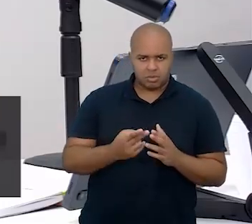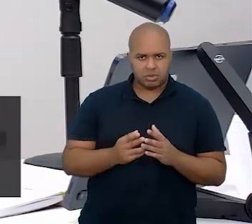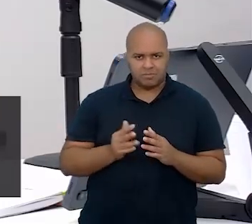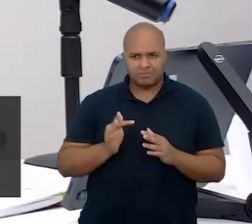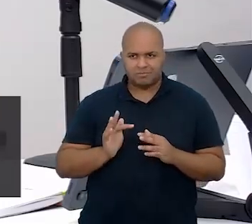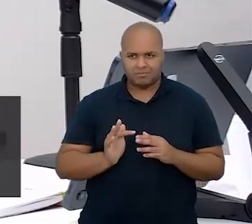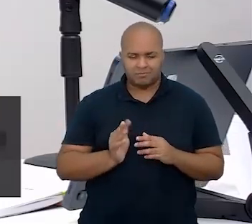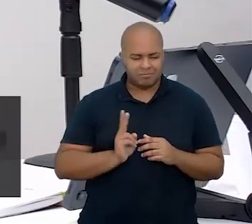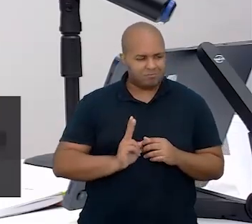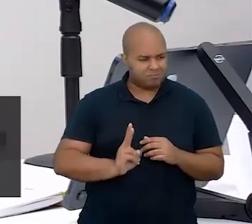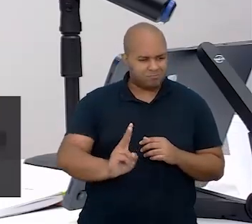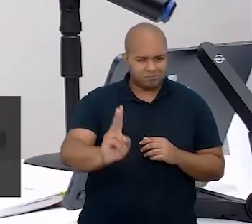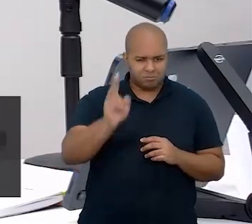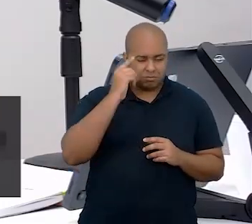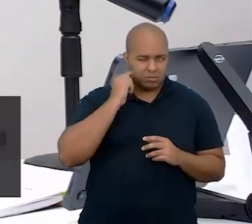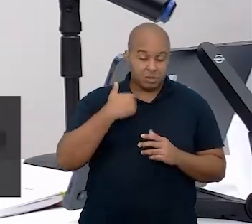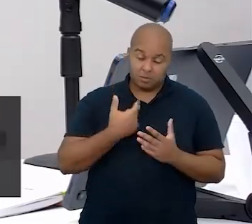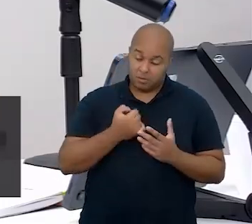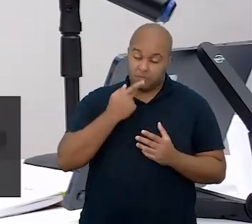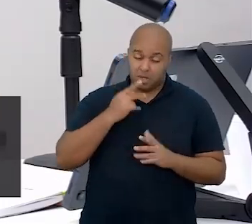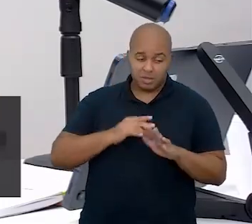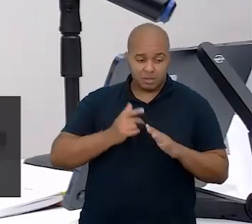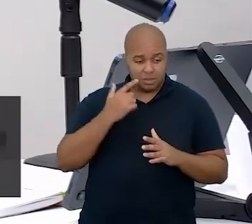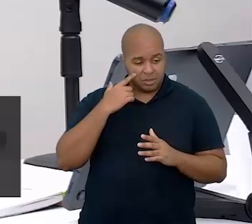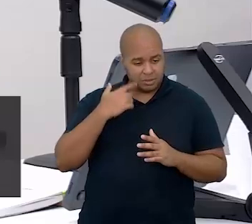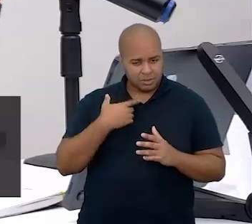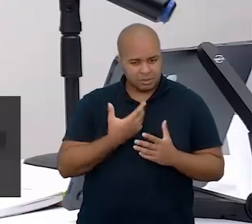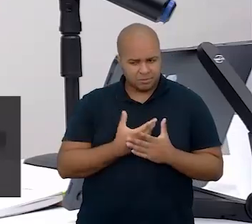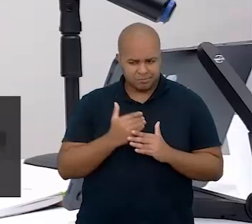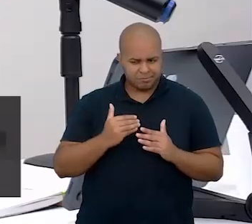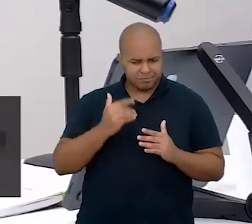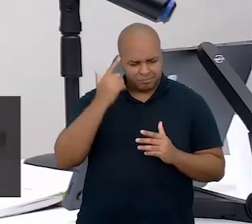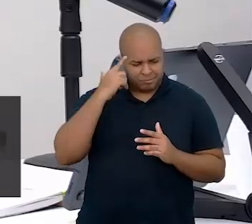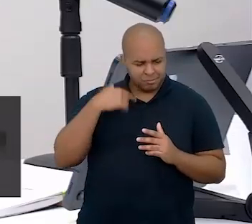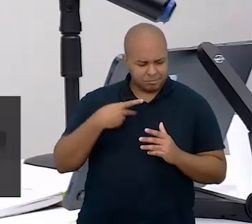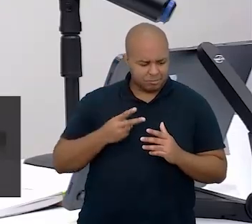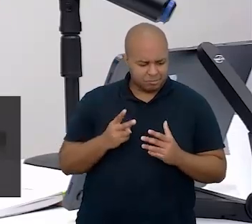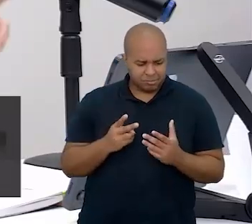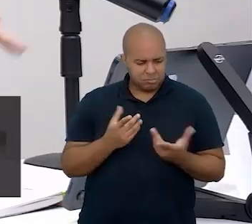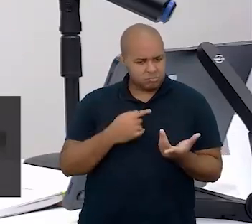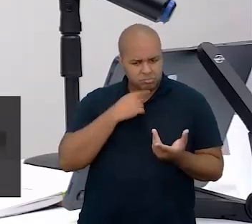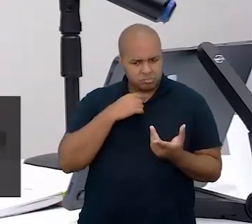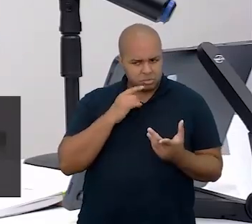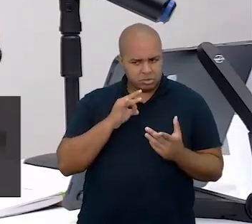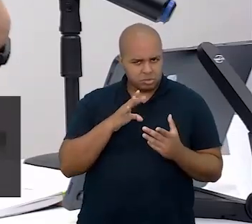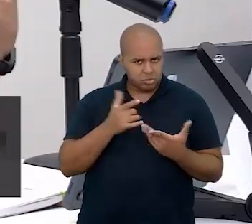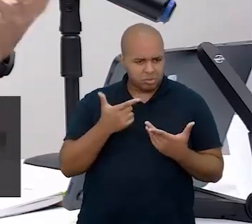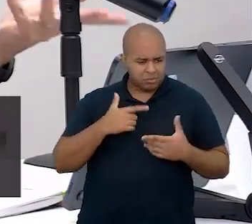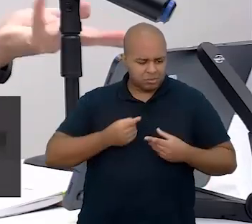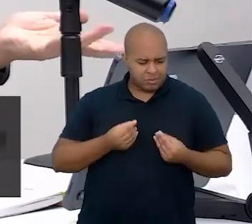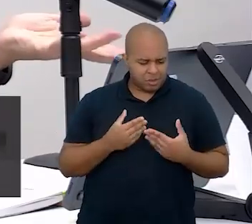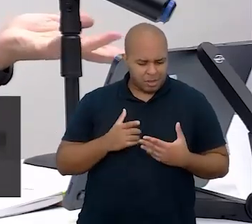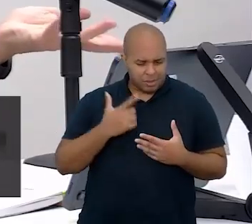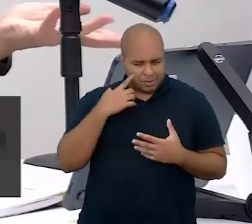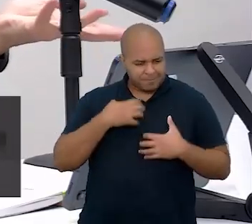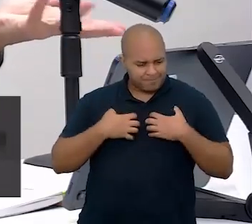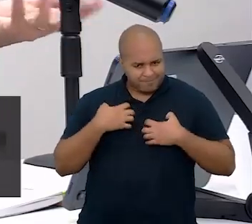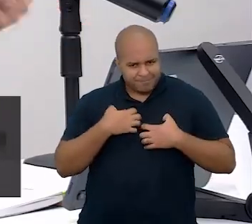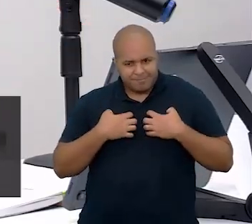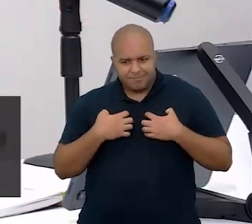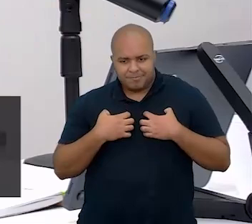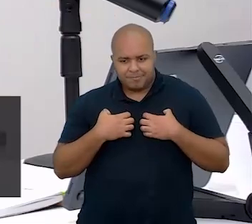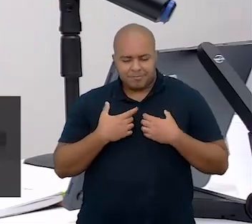E eu não quis confessar que não estava à altura da eternidade, que só me dava a era aflição.